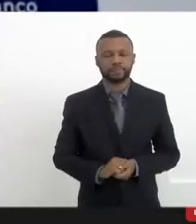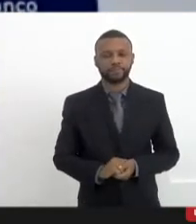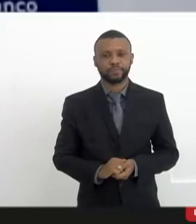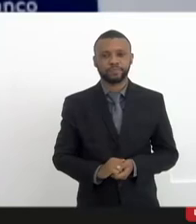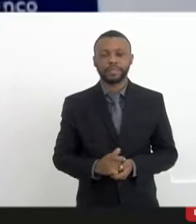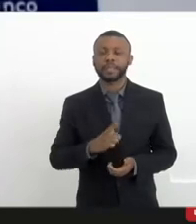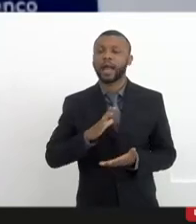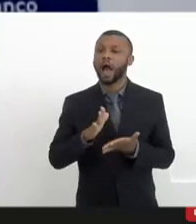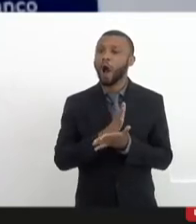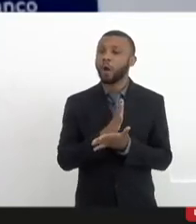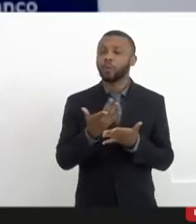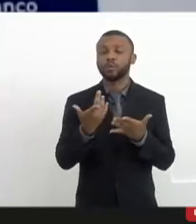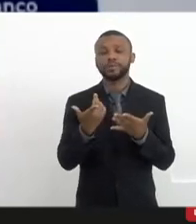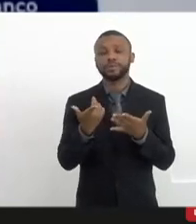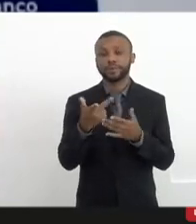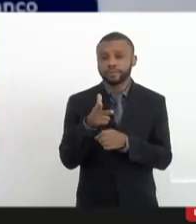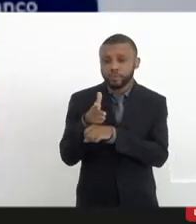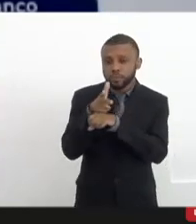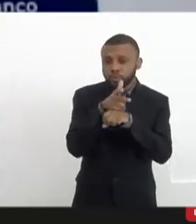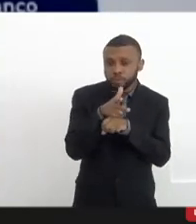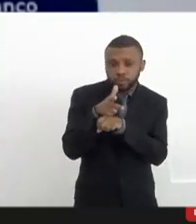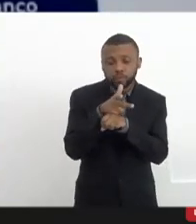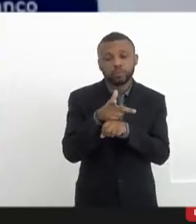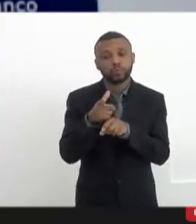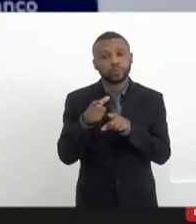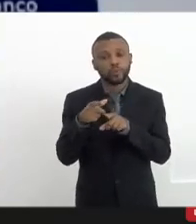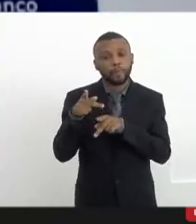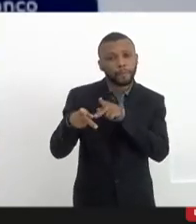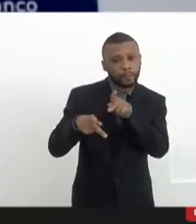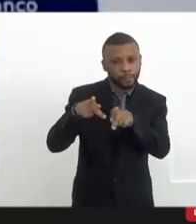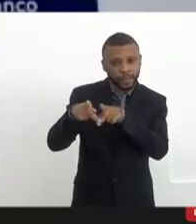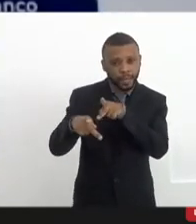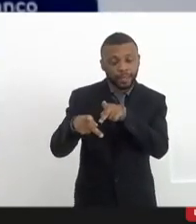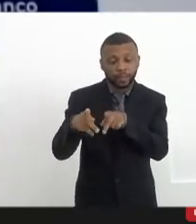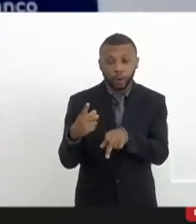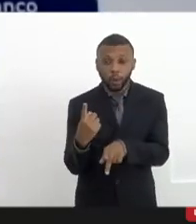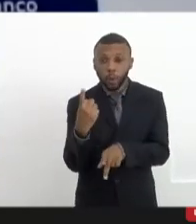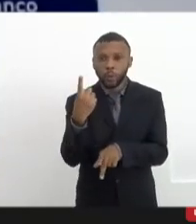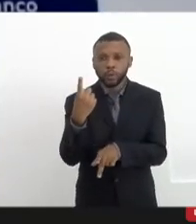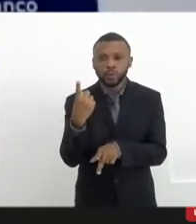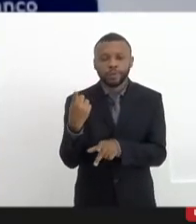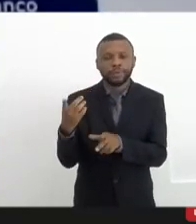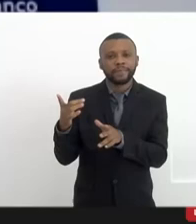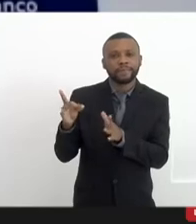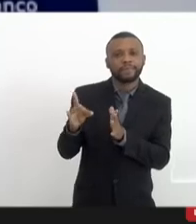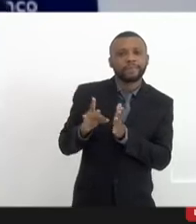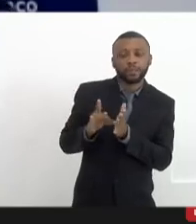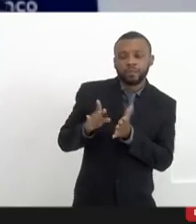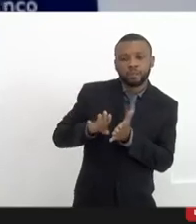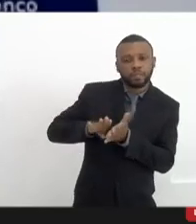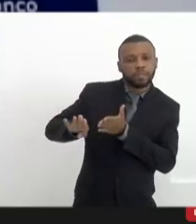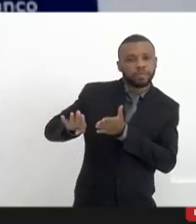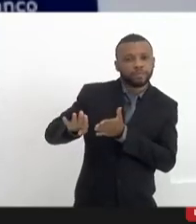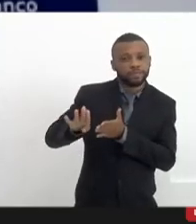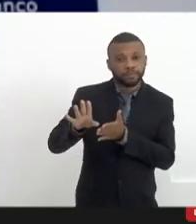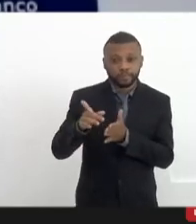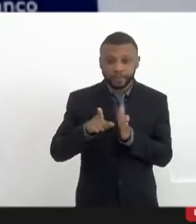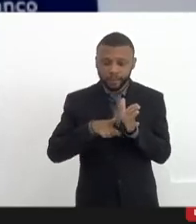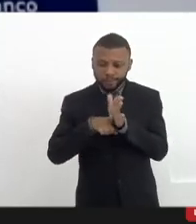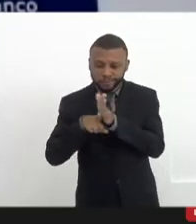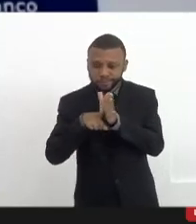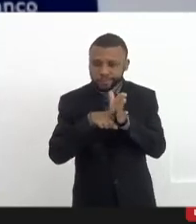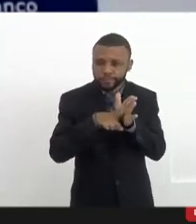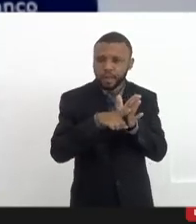veículos comunitários não pode ser fator único para a exclusão. Segundo um relatório global de notícias digitais